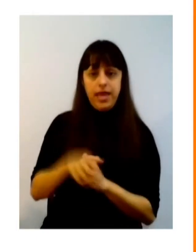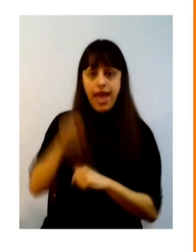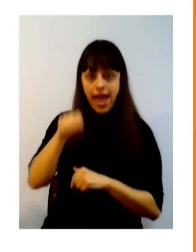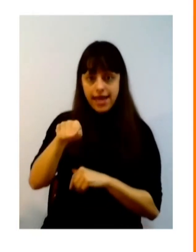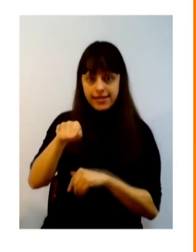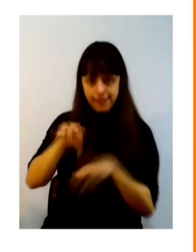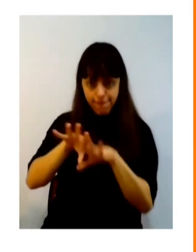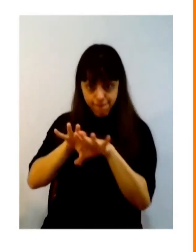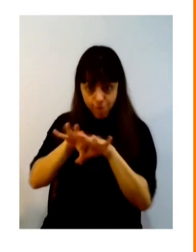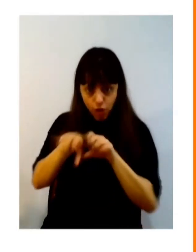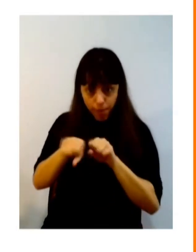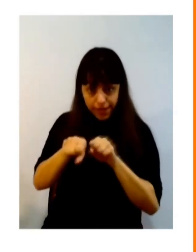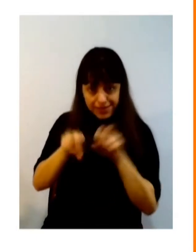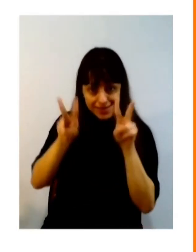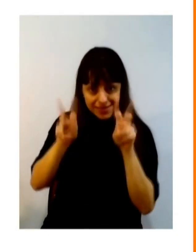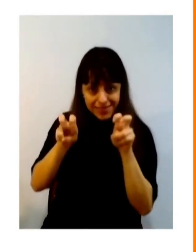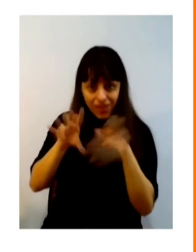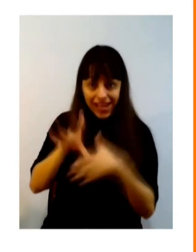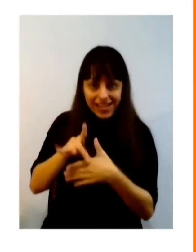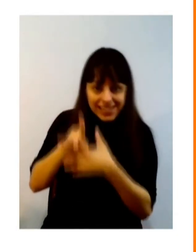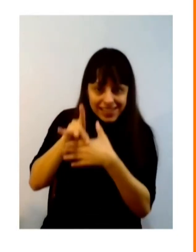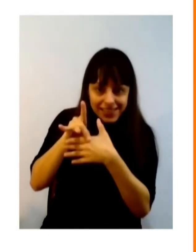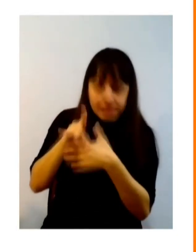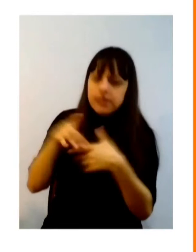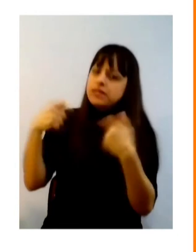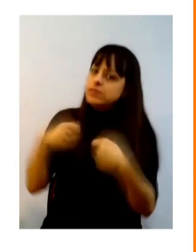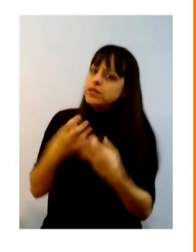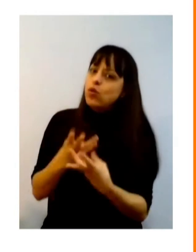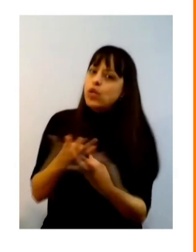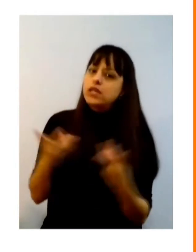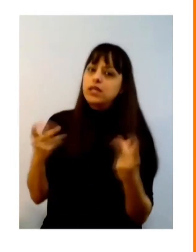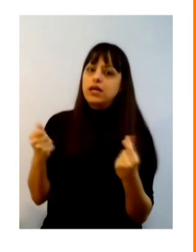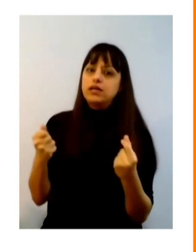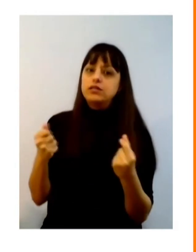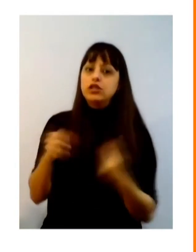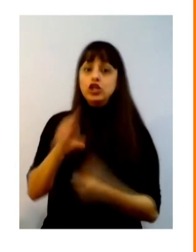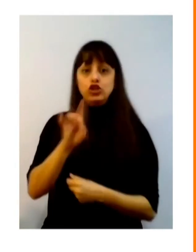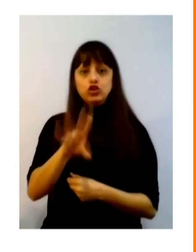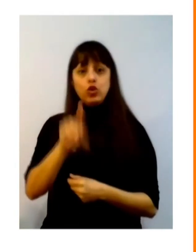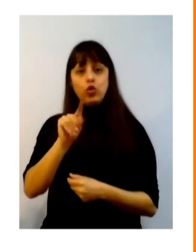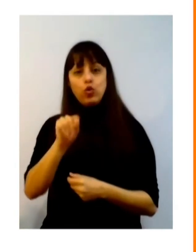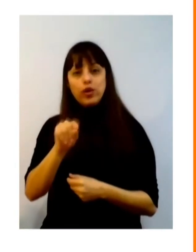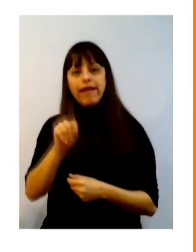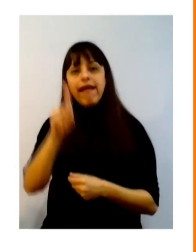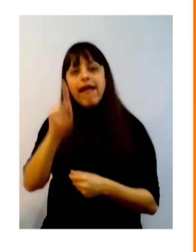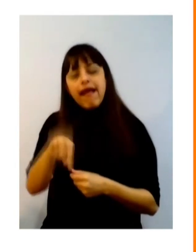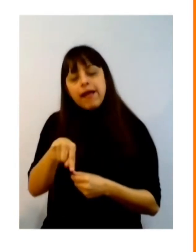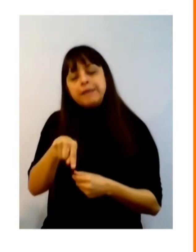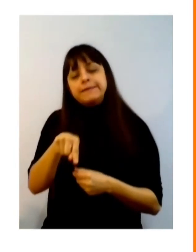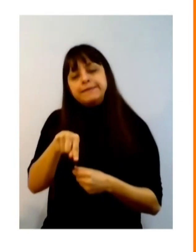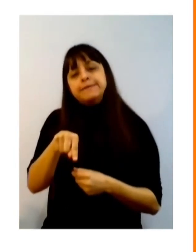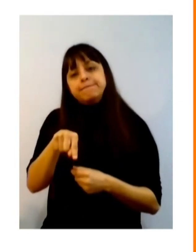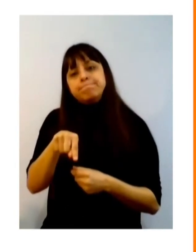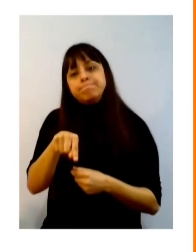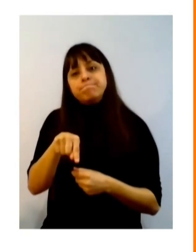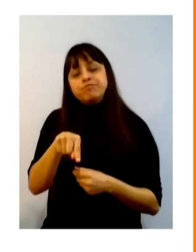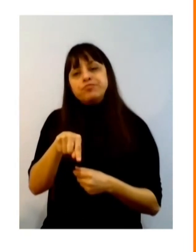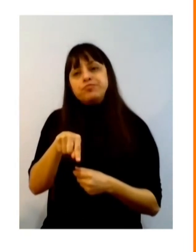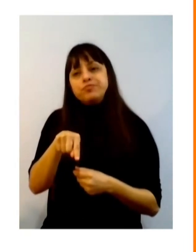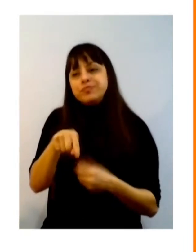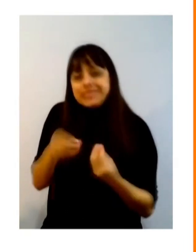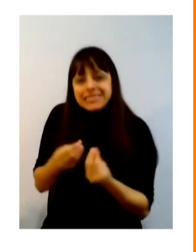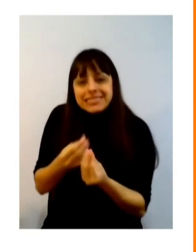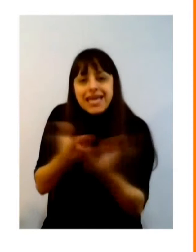ter uma formação de qualidade porque de acordo com os rankings nós temos que ter uma educação